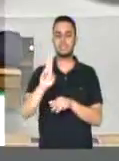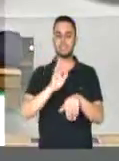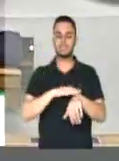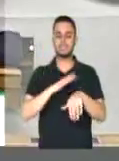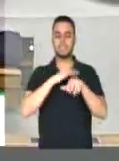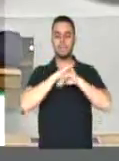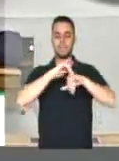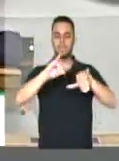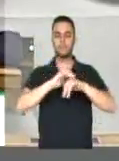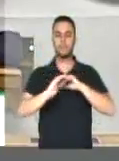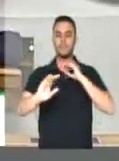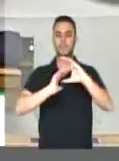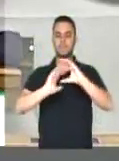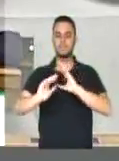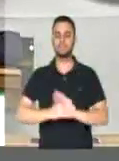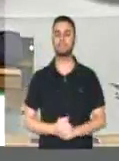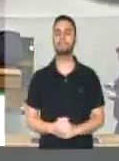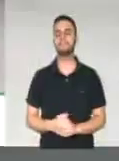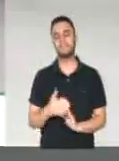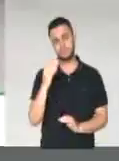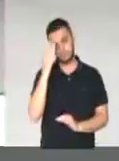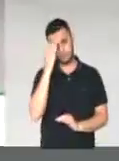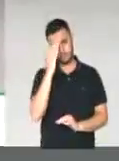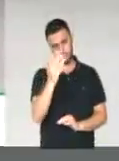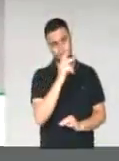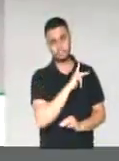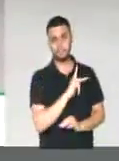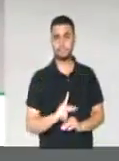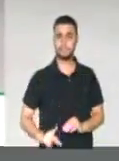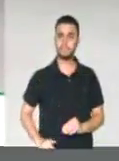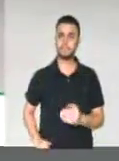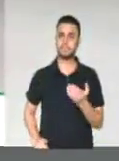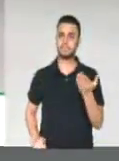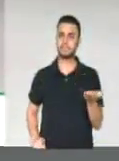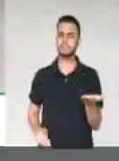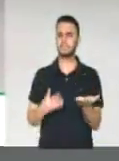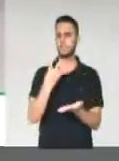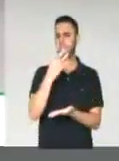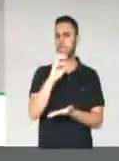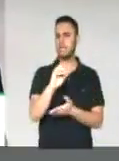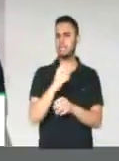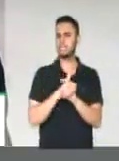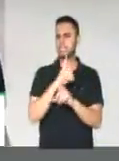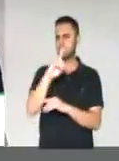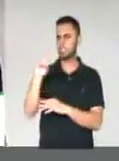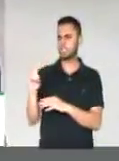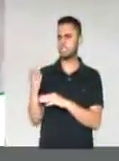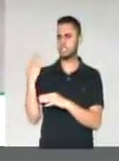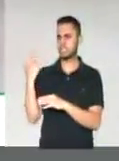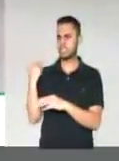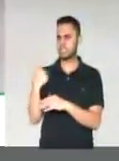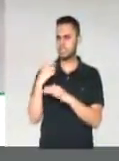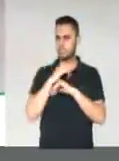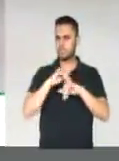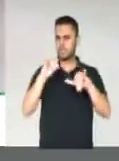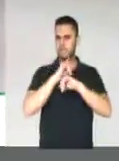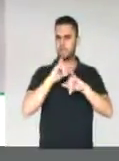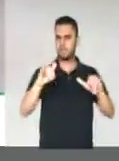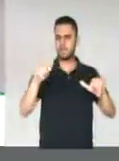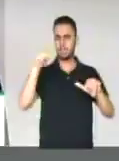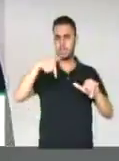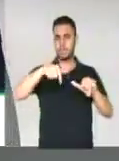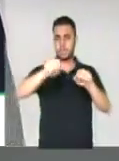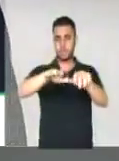comunicações. Muito obrigado, senhor presidente. Eu, há uns 40 dias atrás, fiz uma manifestação aqui no plenário,